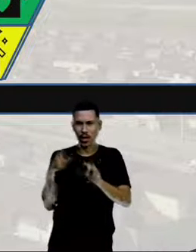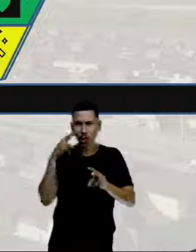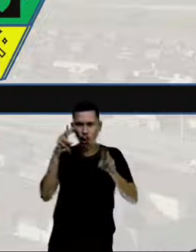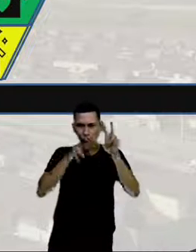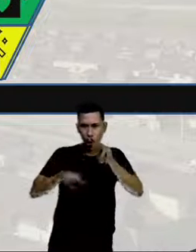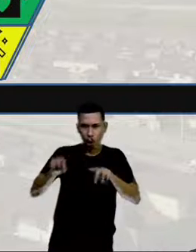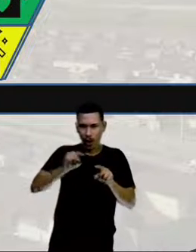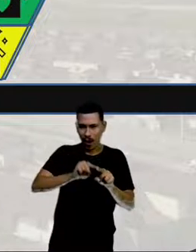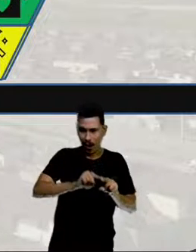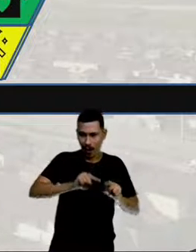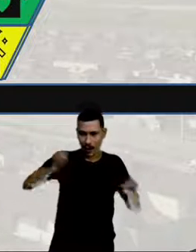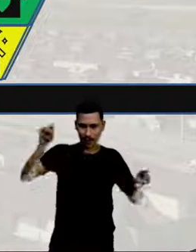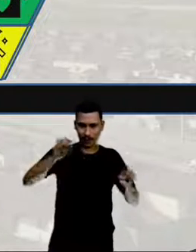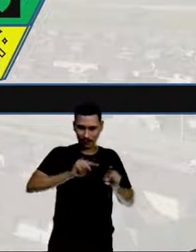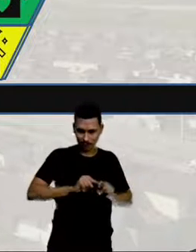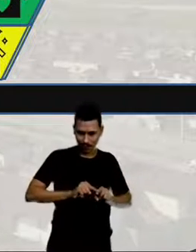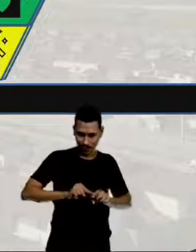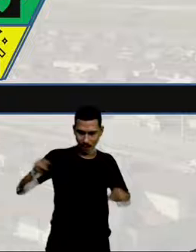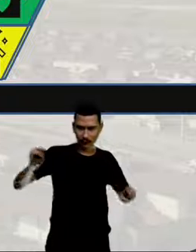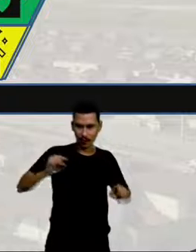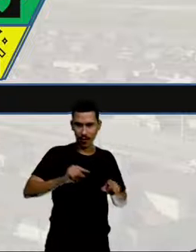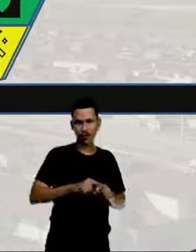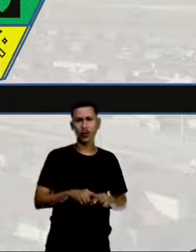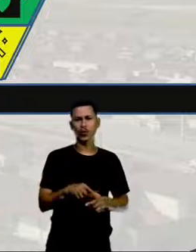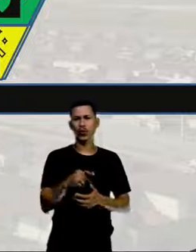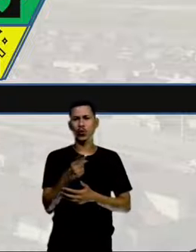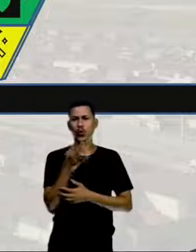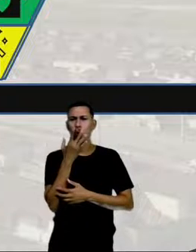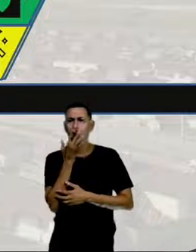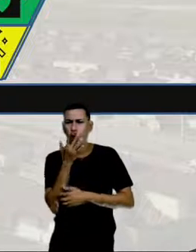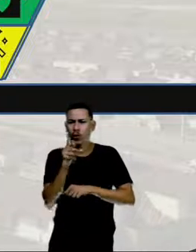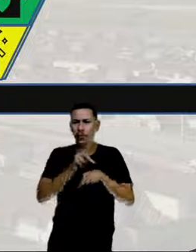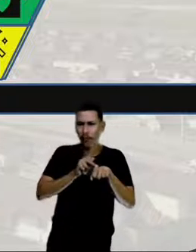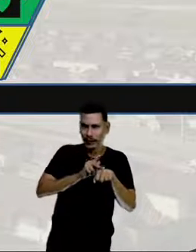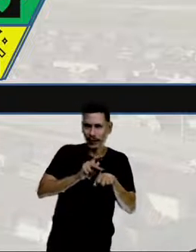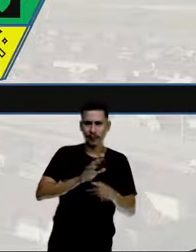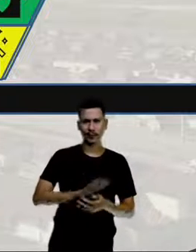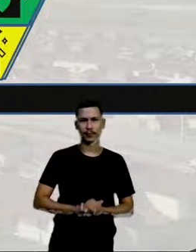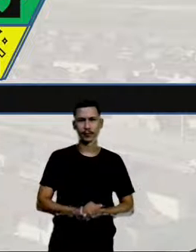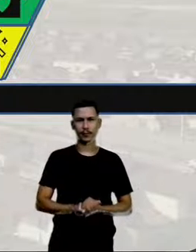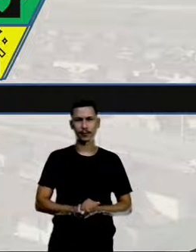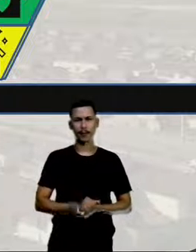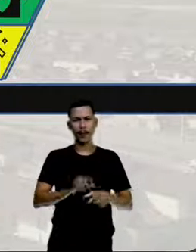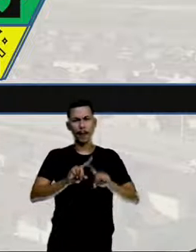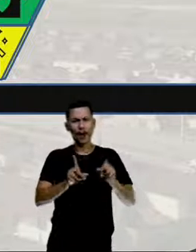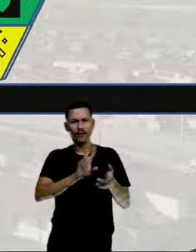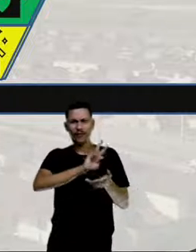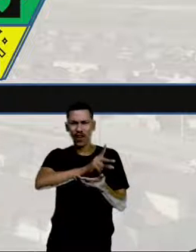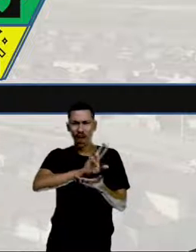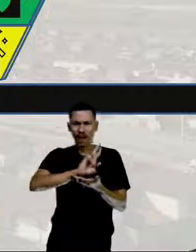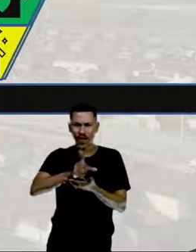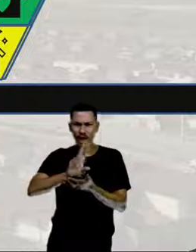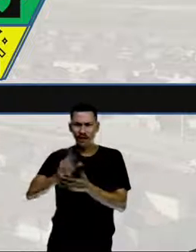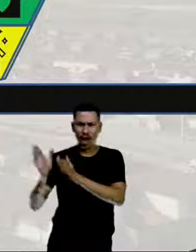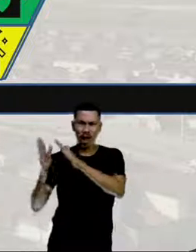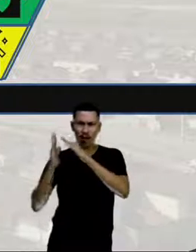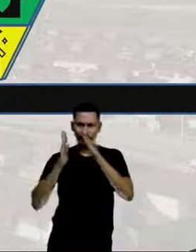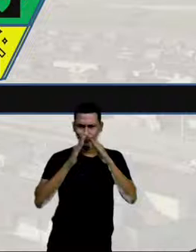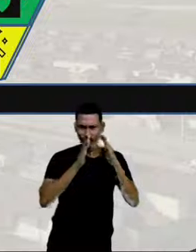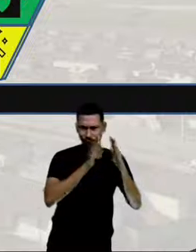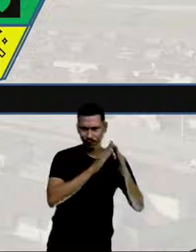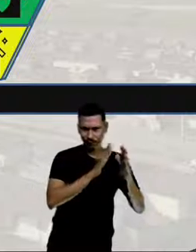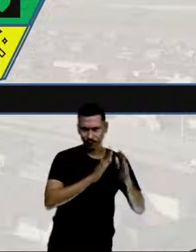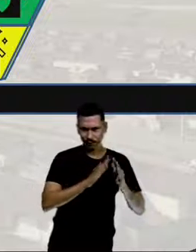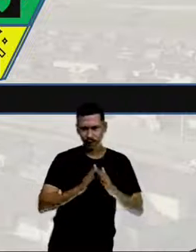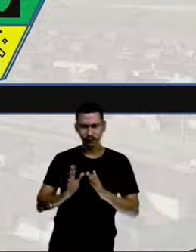retas, tá certo? Na cor preta. E aí, a gente tem várias casas. Algumas casas,